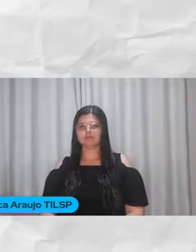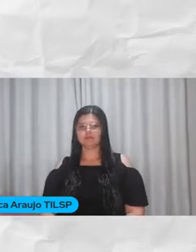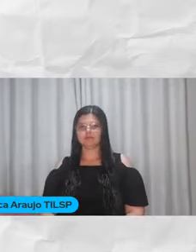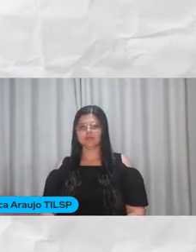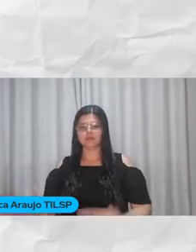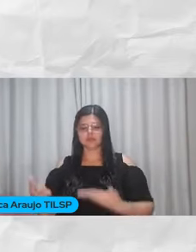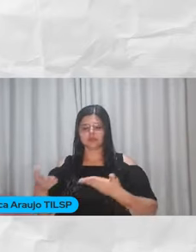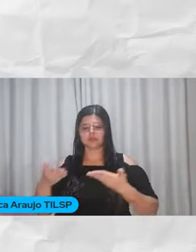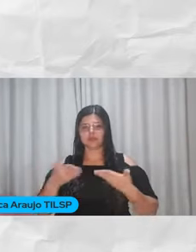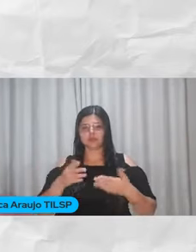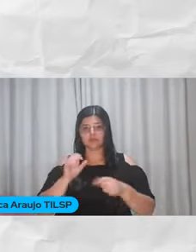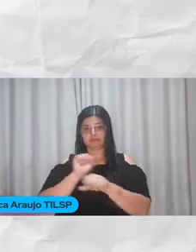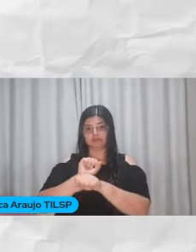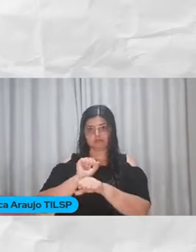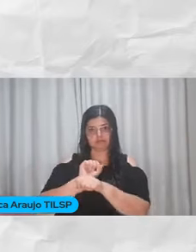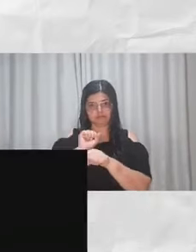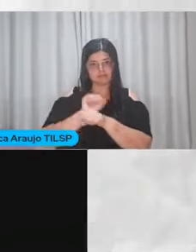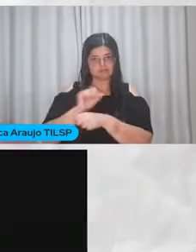chegando Gente